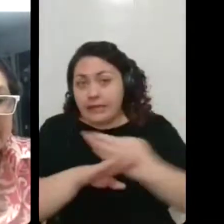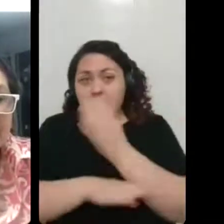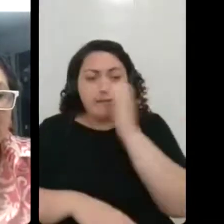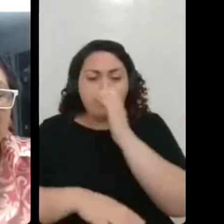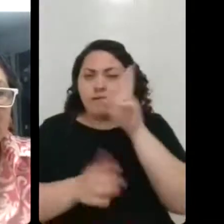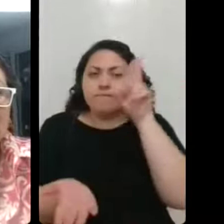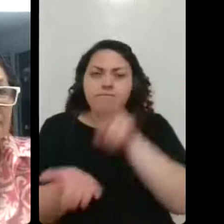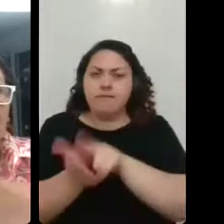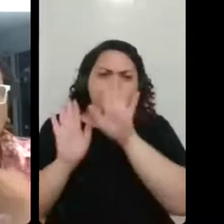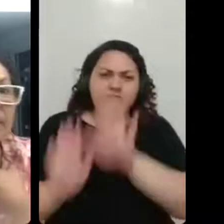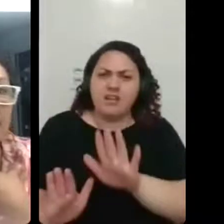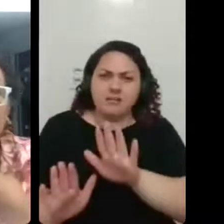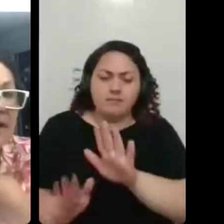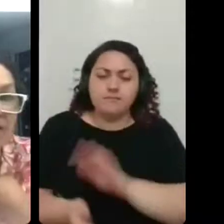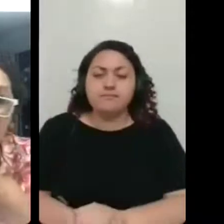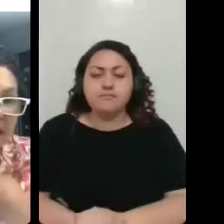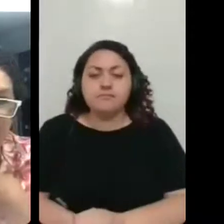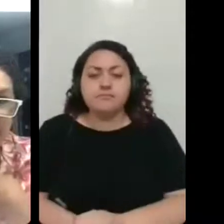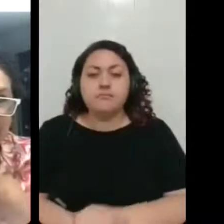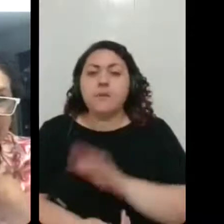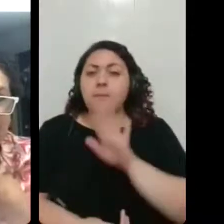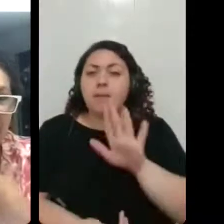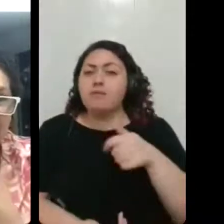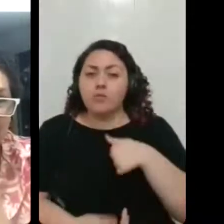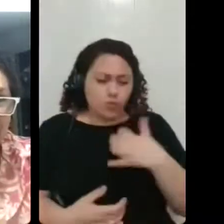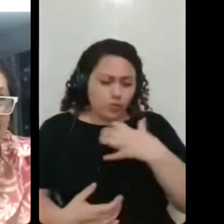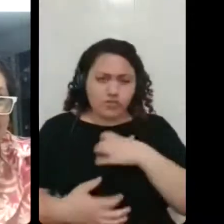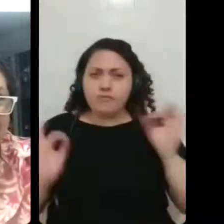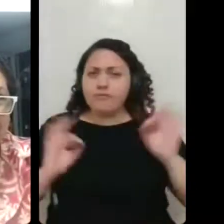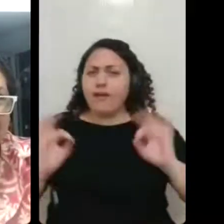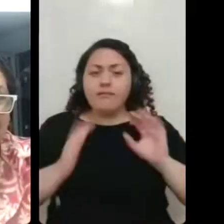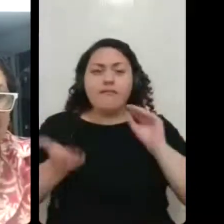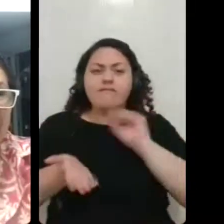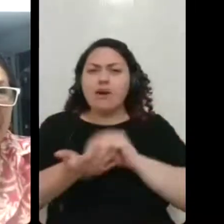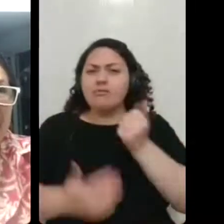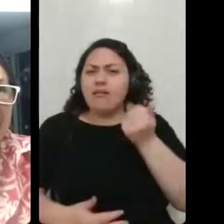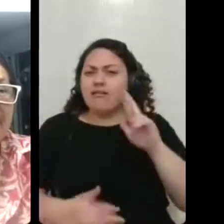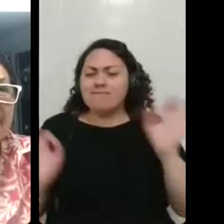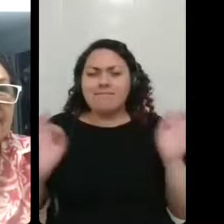Mas, com tudo isso, eu não sentia a falta de hábito, né?